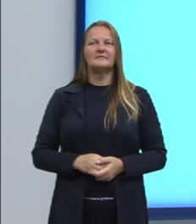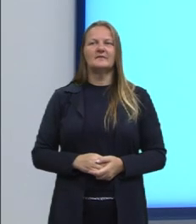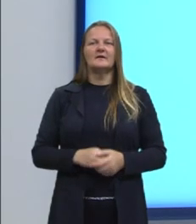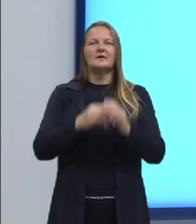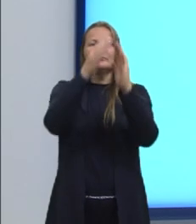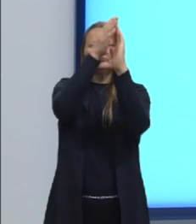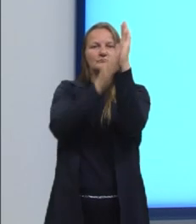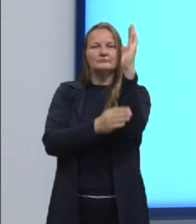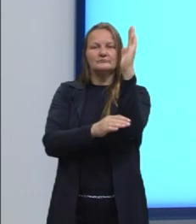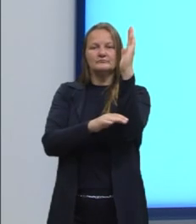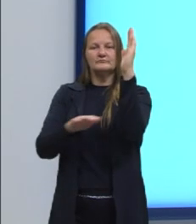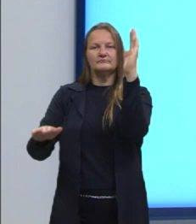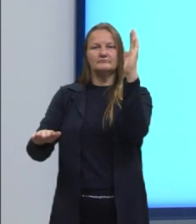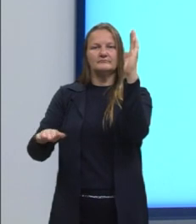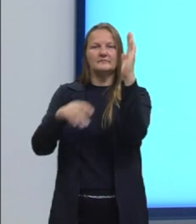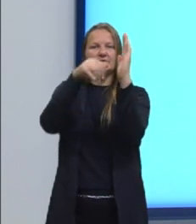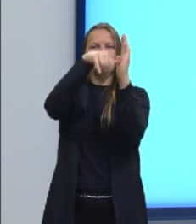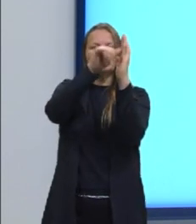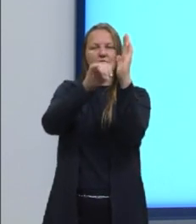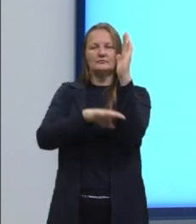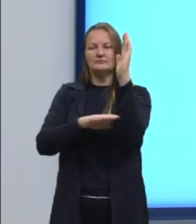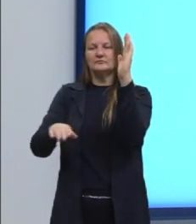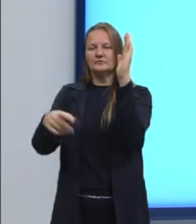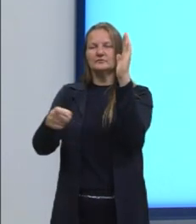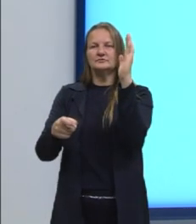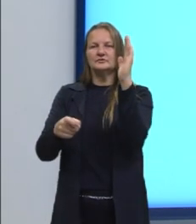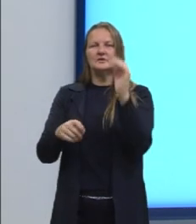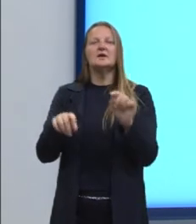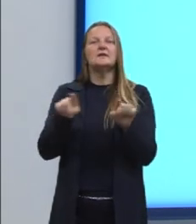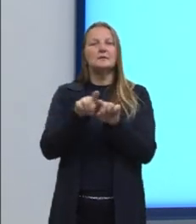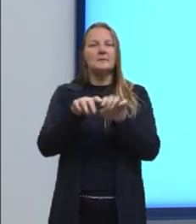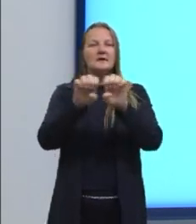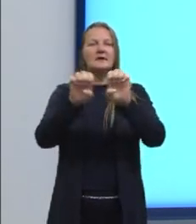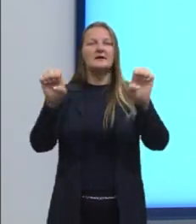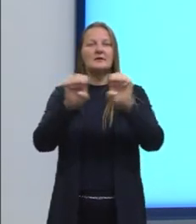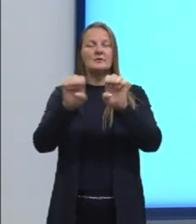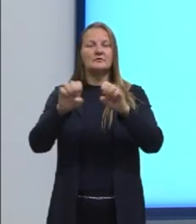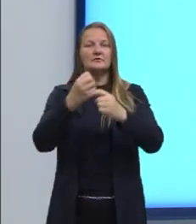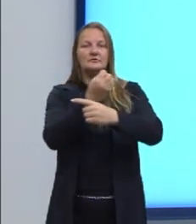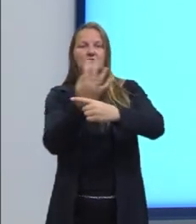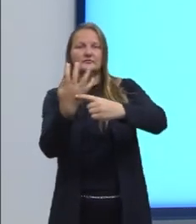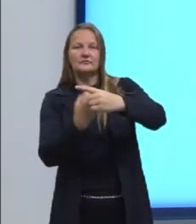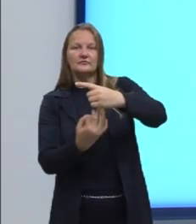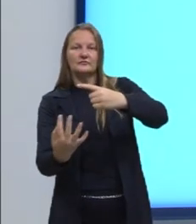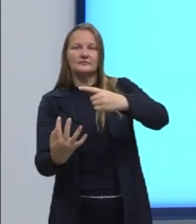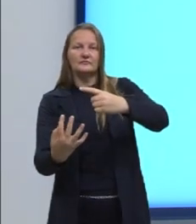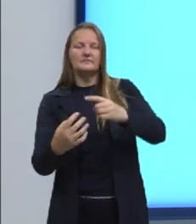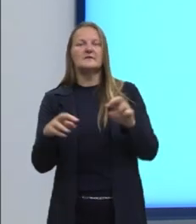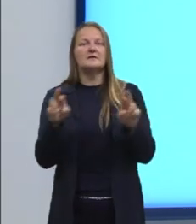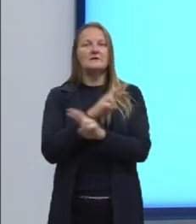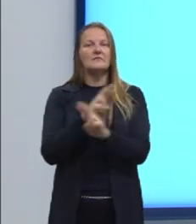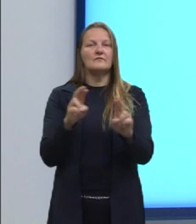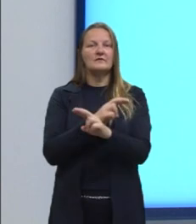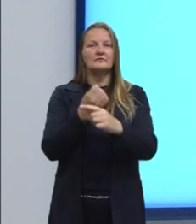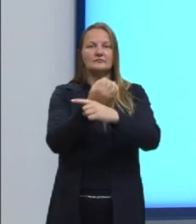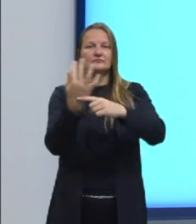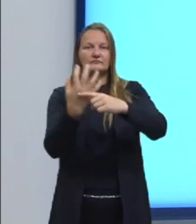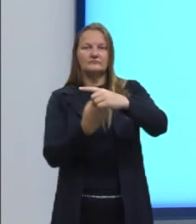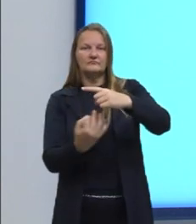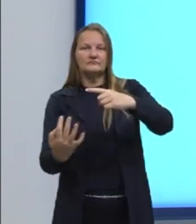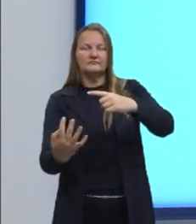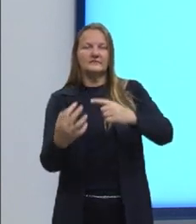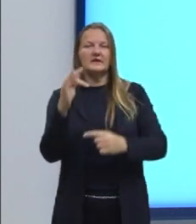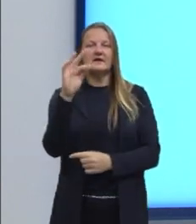cartesiano e as funções também. E equações com frações. Que daí está ligado aqui em cima também, né?